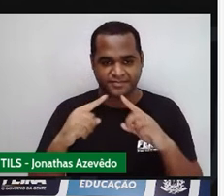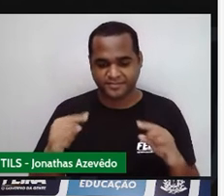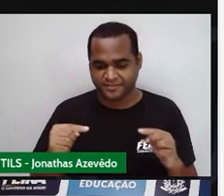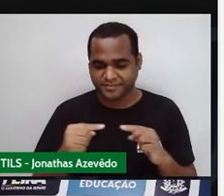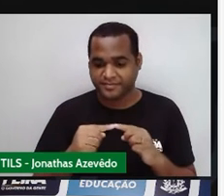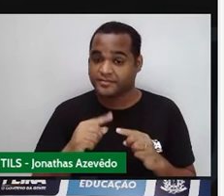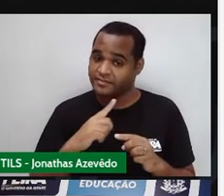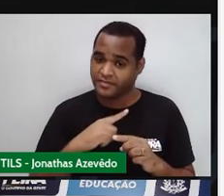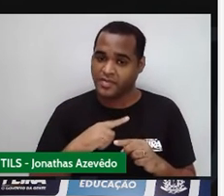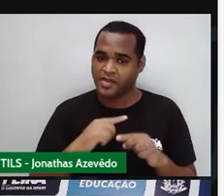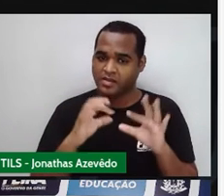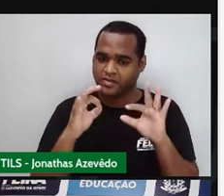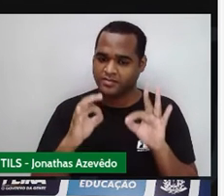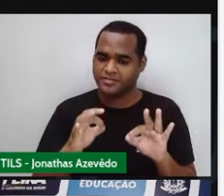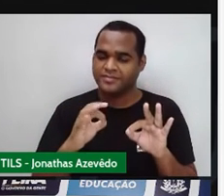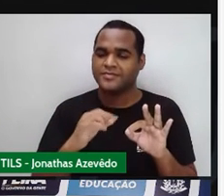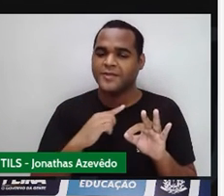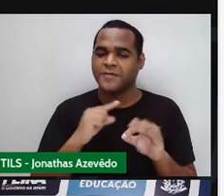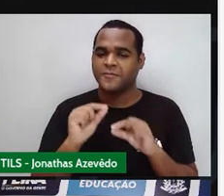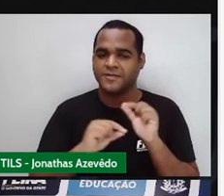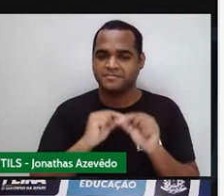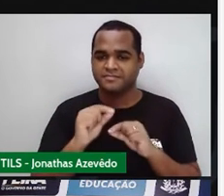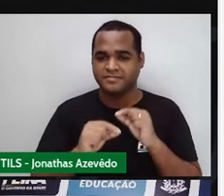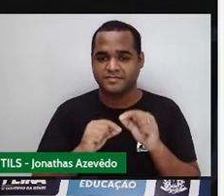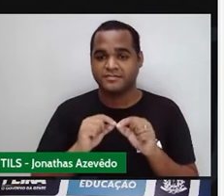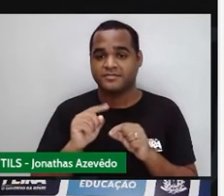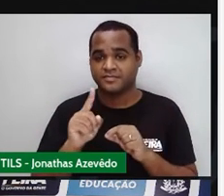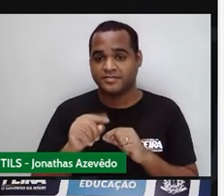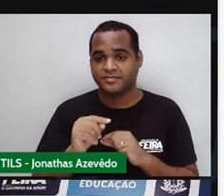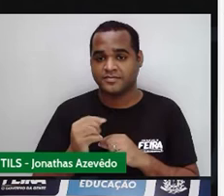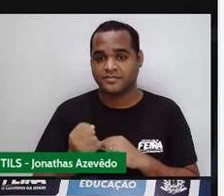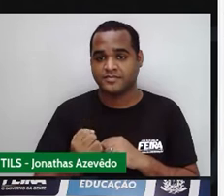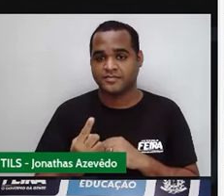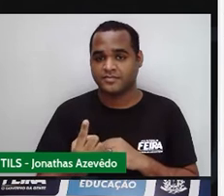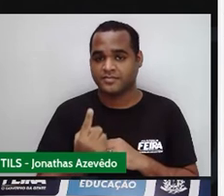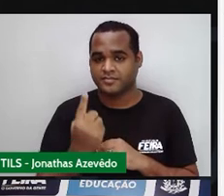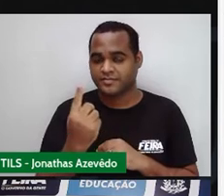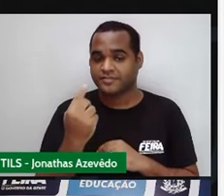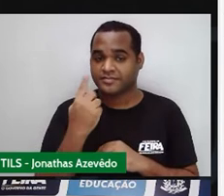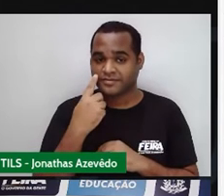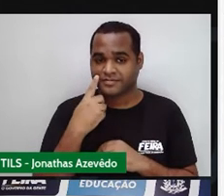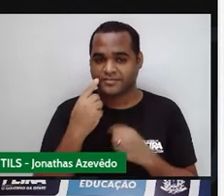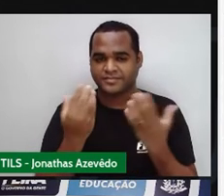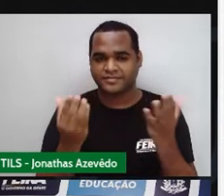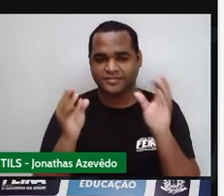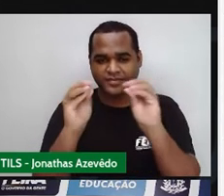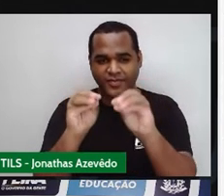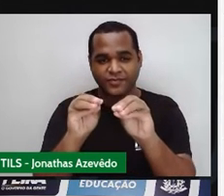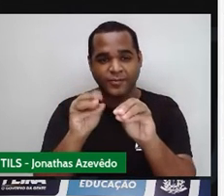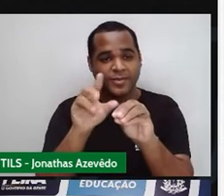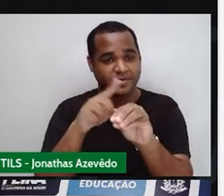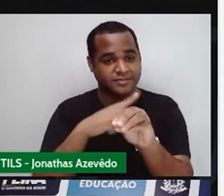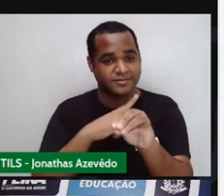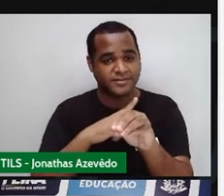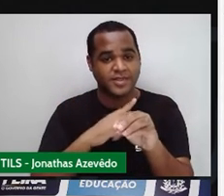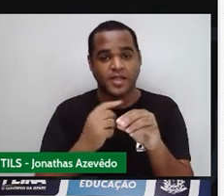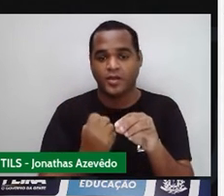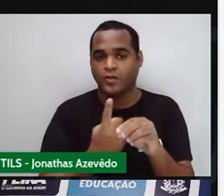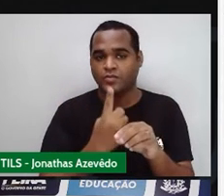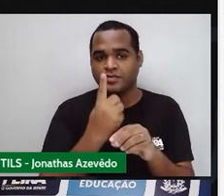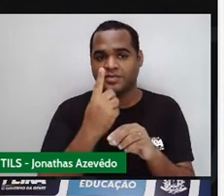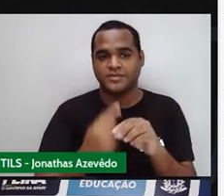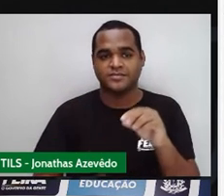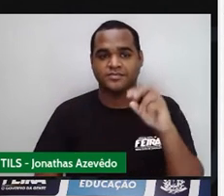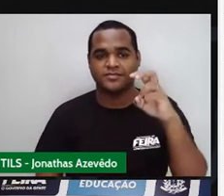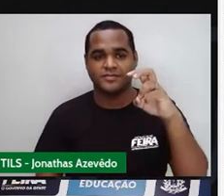pessoal, é justamente essa altura que está colocada aqui, ó. A altura desse triângulo aqui,